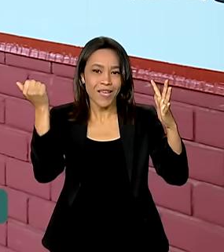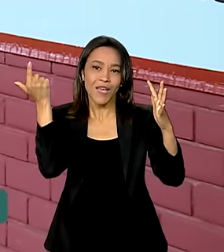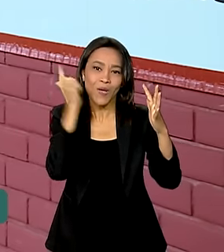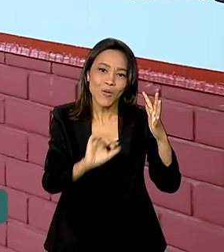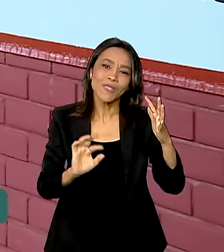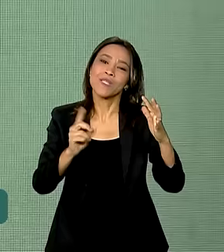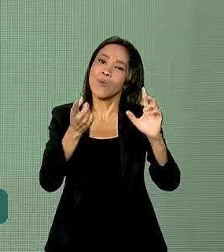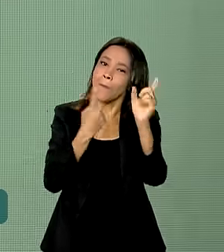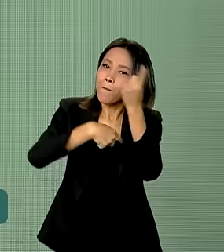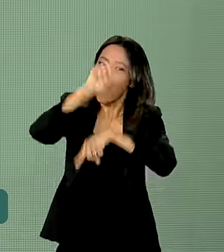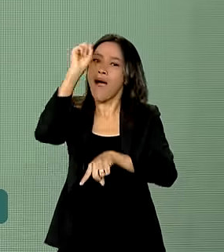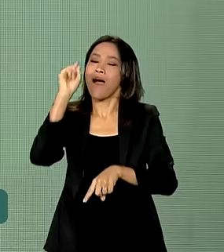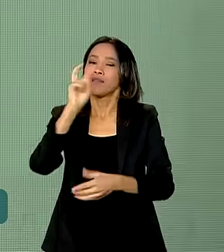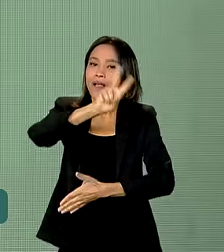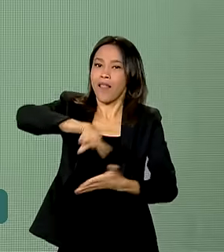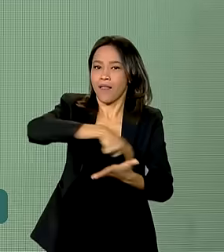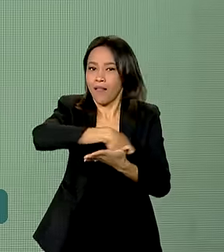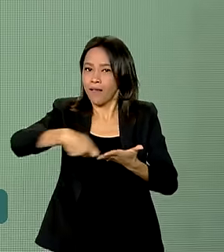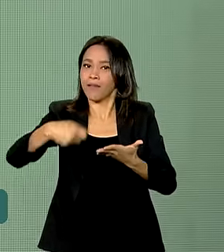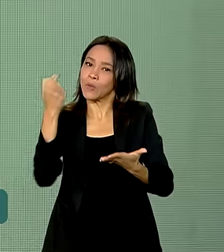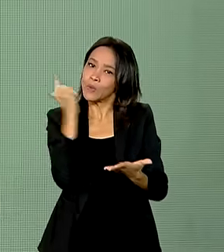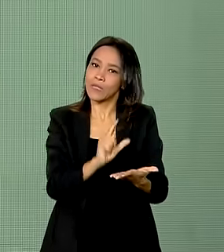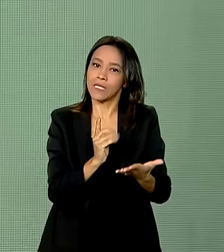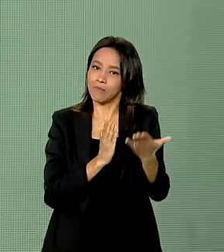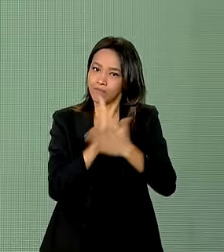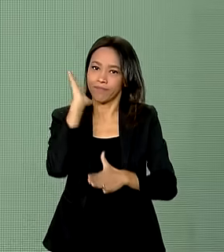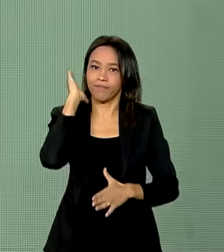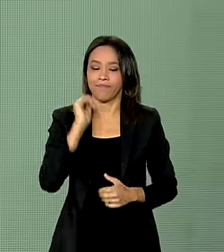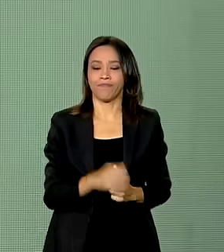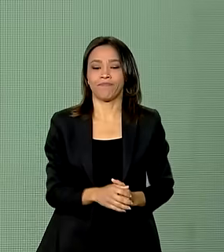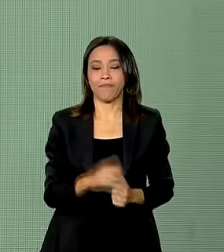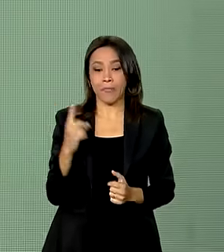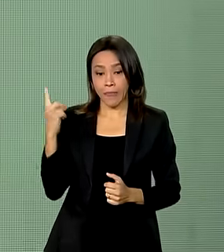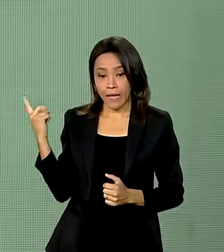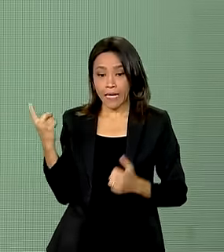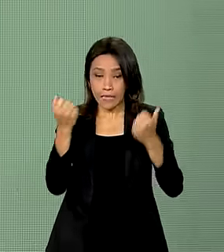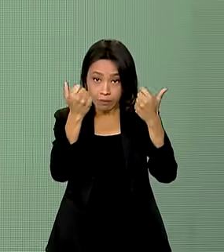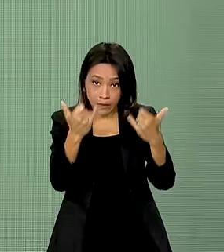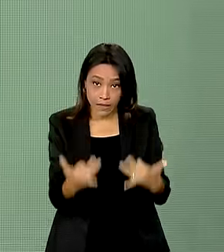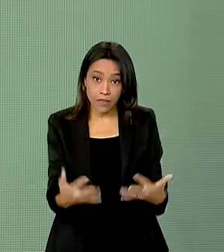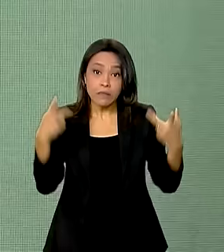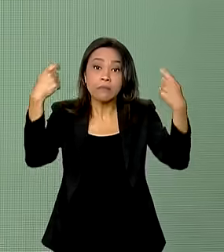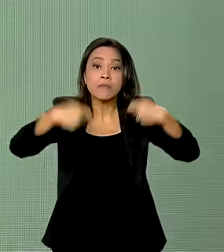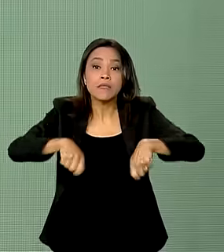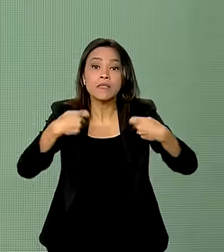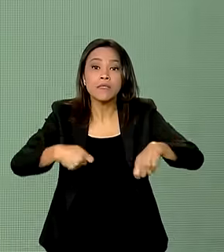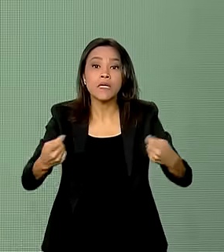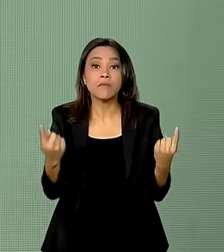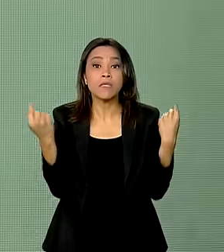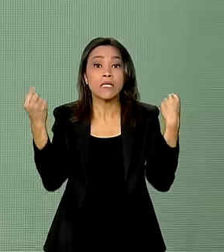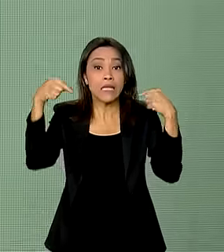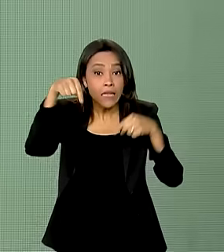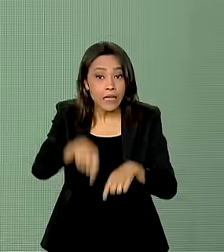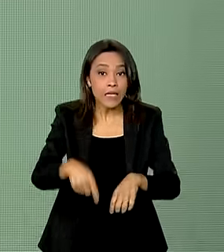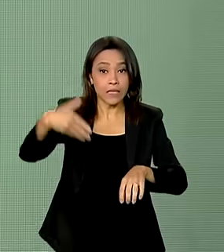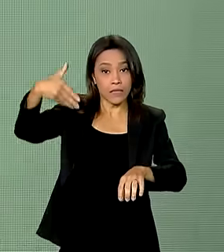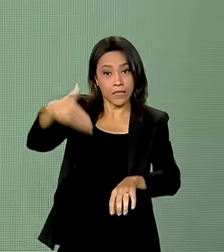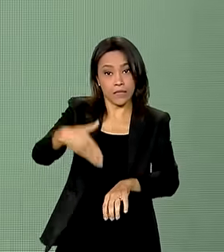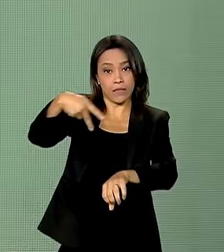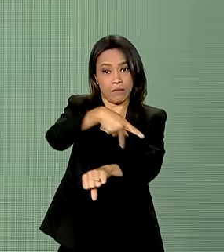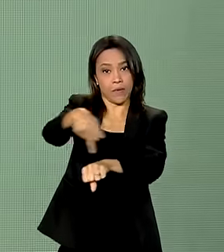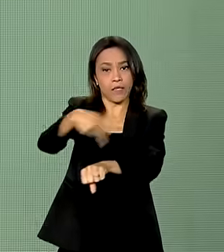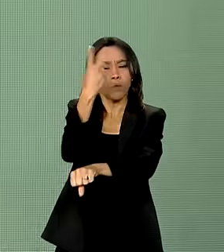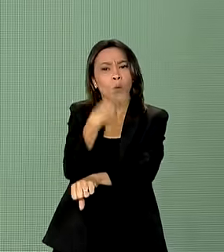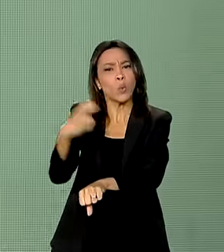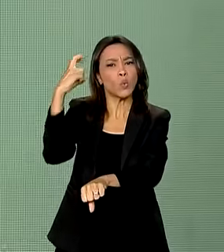analfabetismo. Nós temos que implementar nesse país uma cultura de